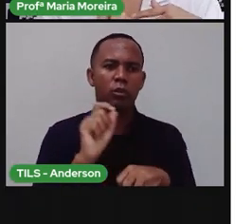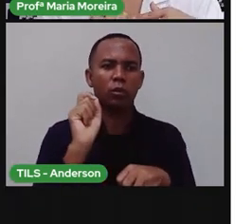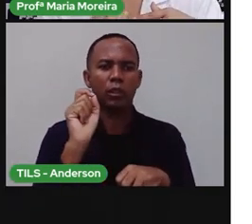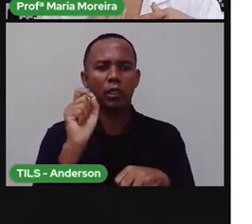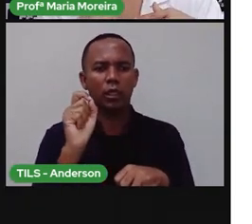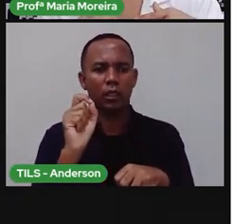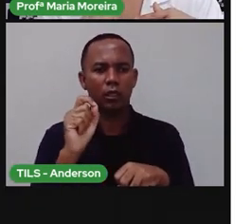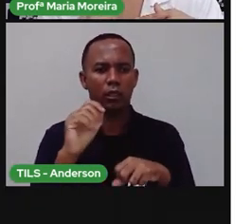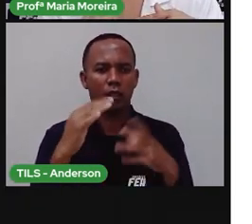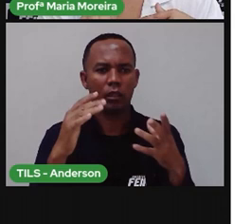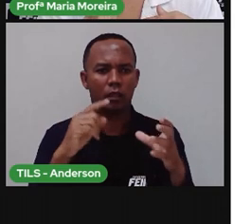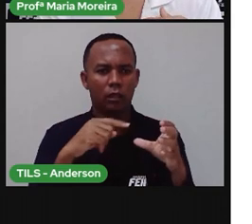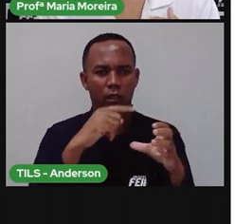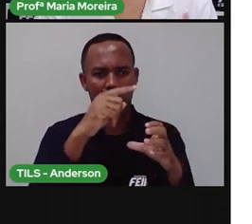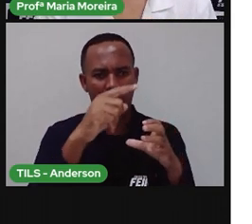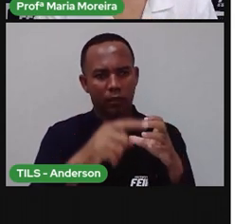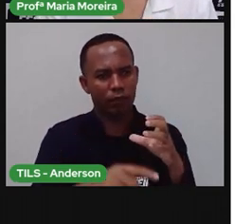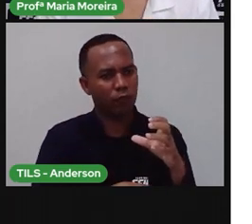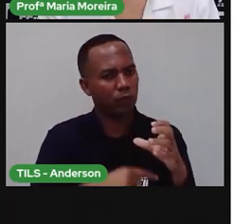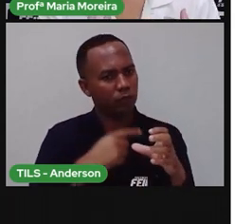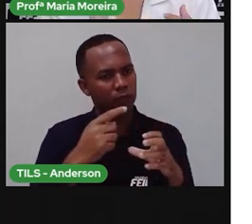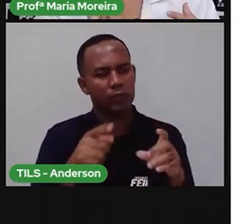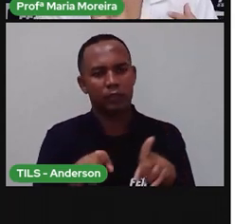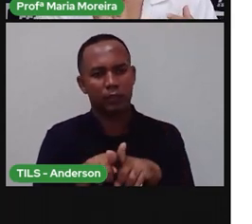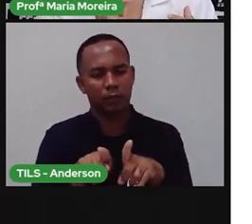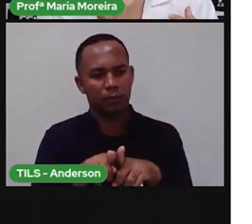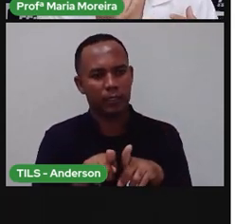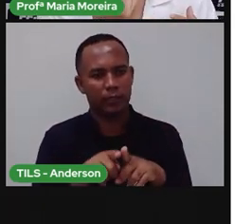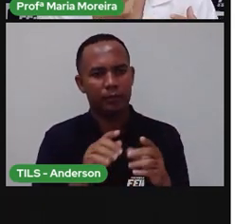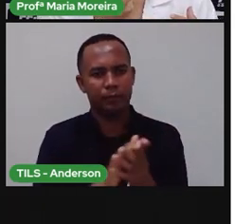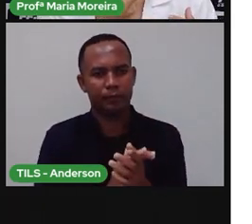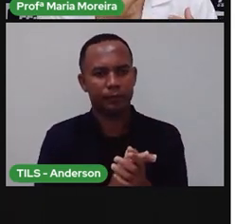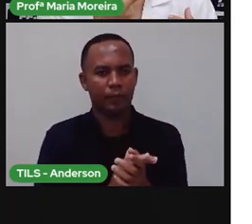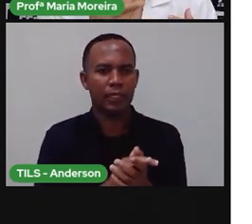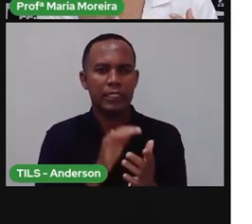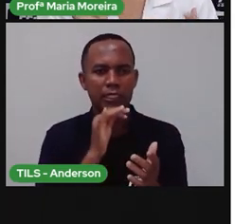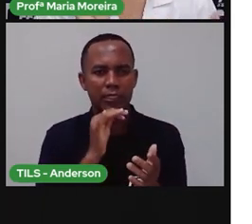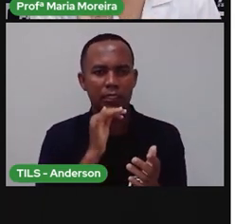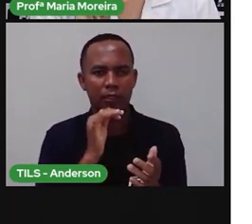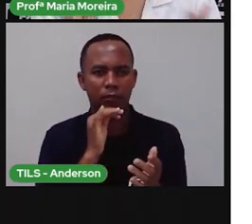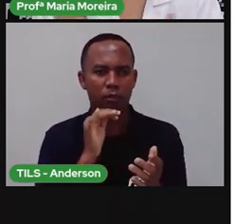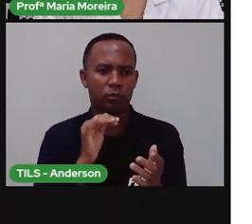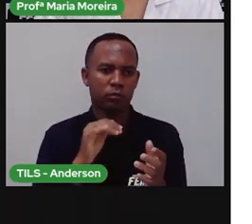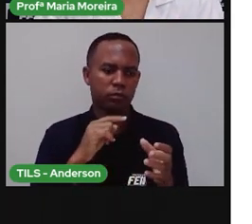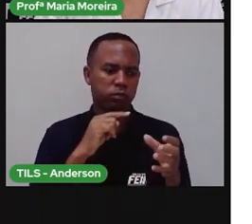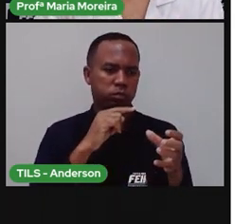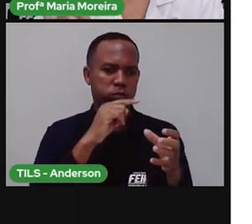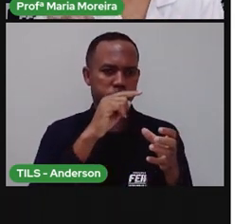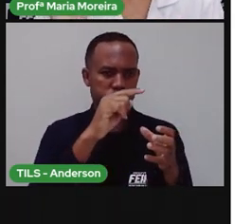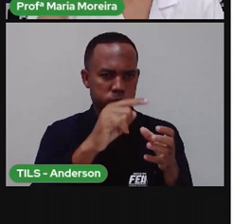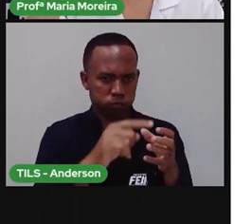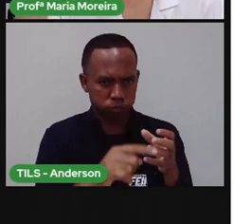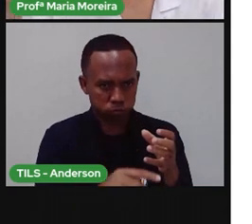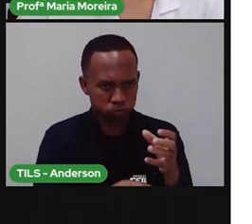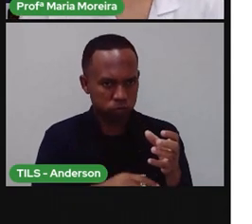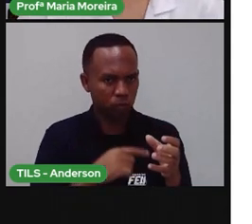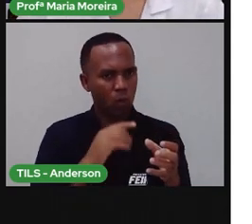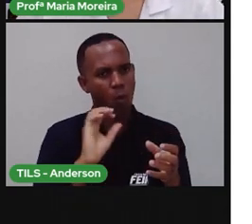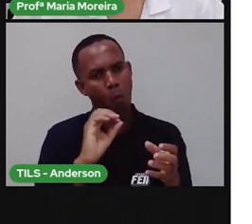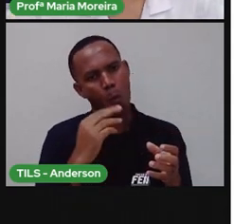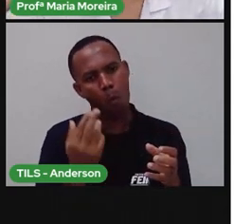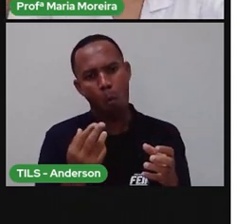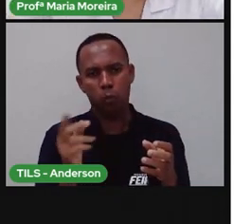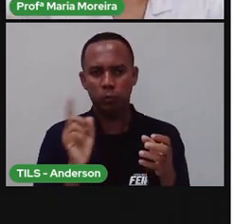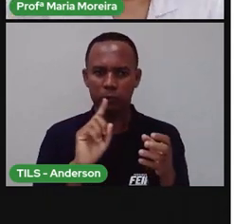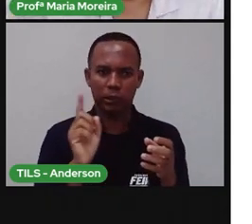Terra, ela faz em volta dela mesmo. E aí? À medida que ela vai girando, ela pode ser iluminada ou não. A gente vai ver isso